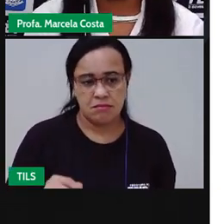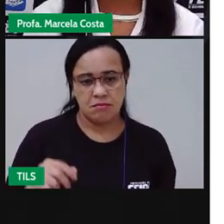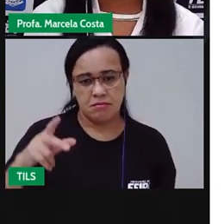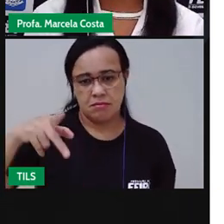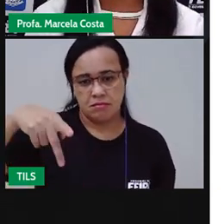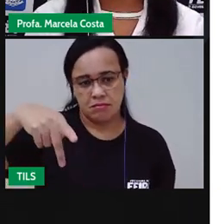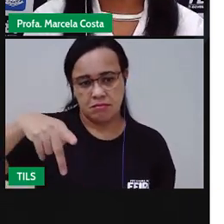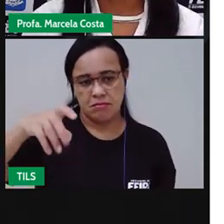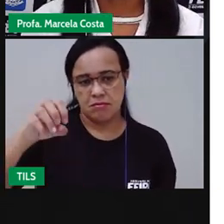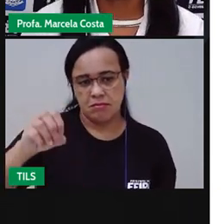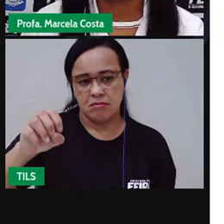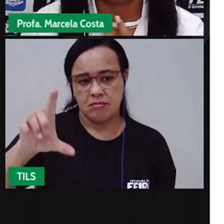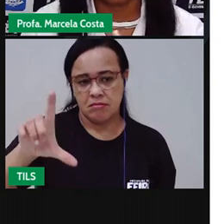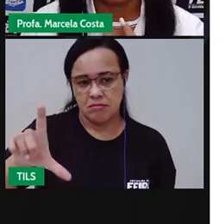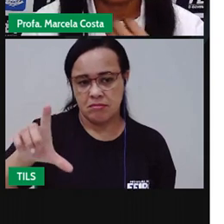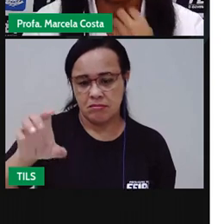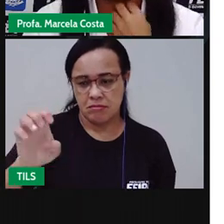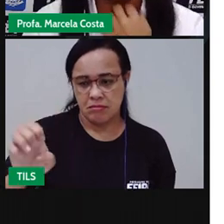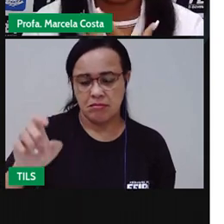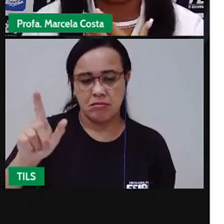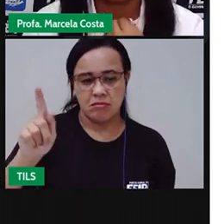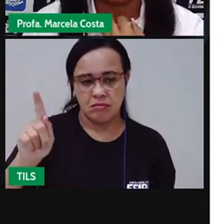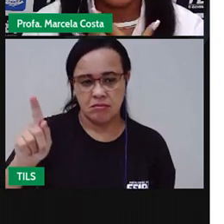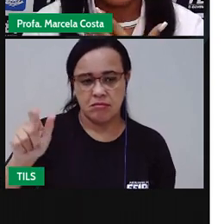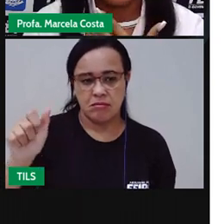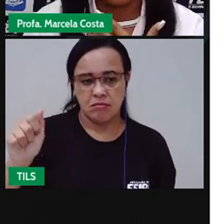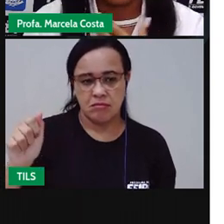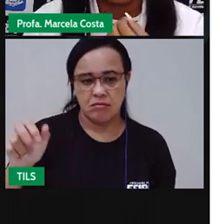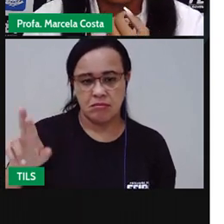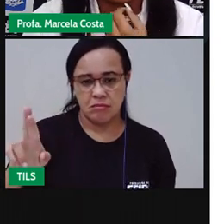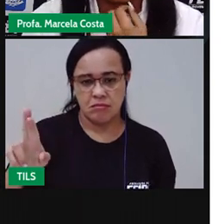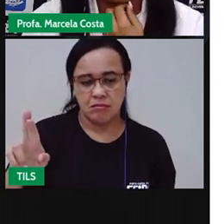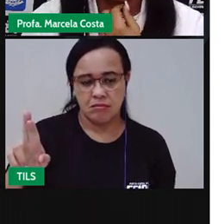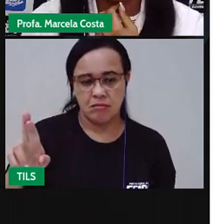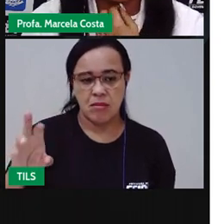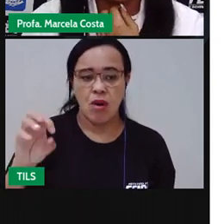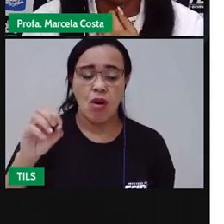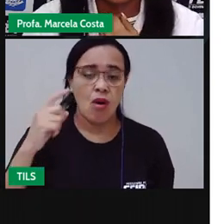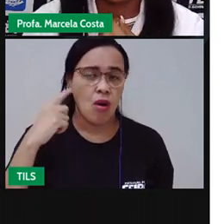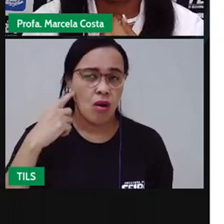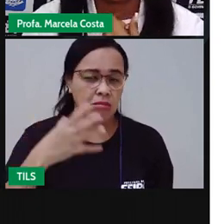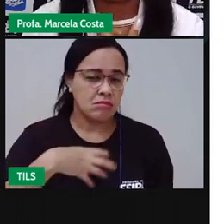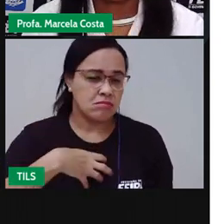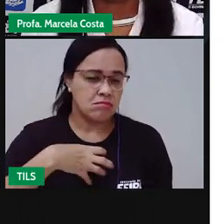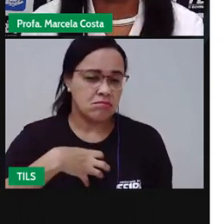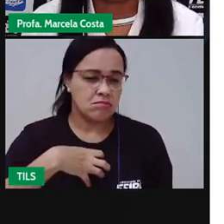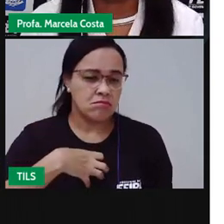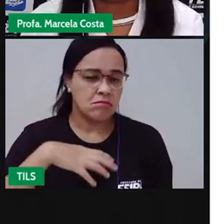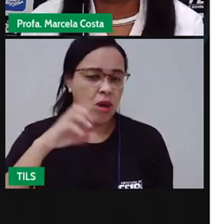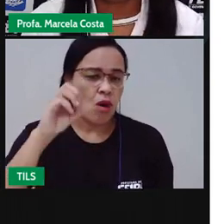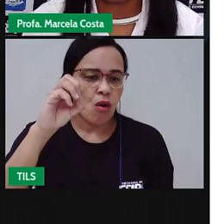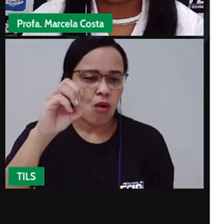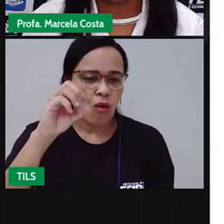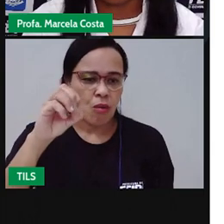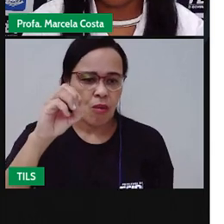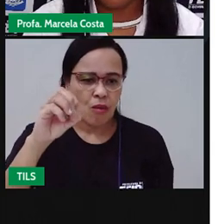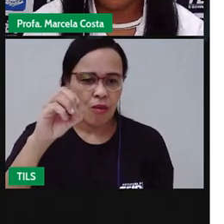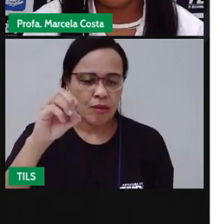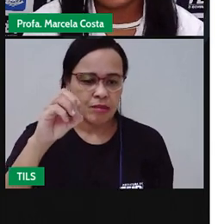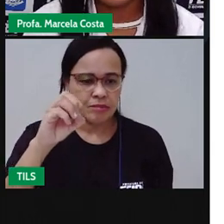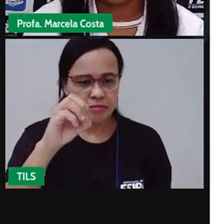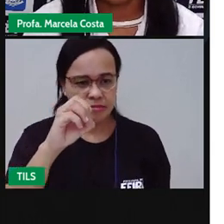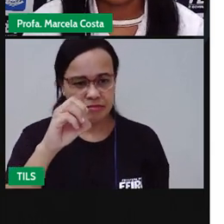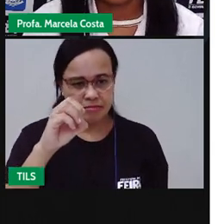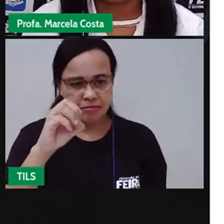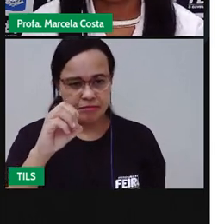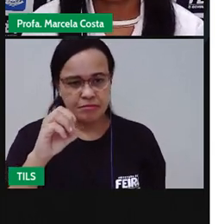É o som do O, né? Do pó, pó. Você vê uma entonação forte na vogal O,